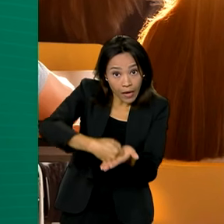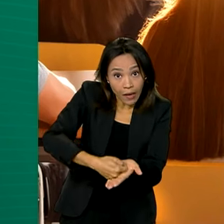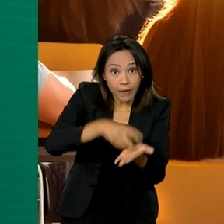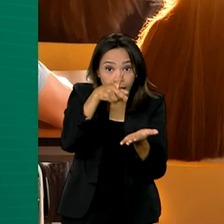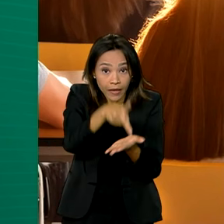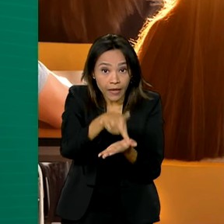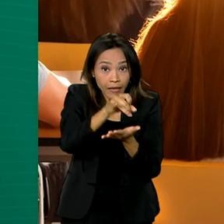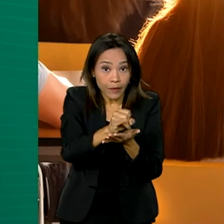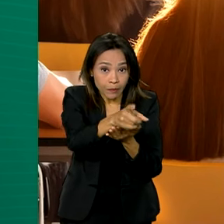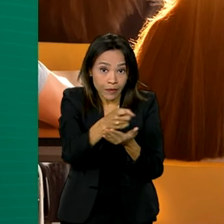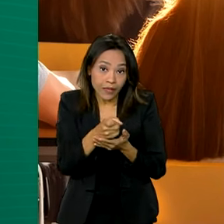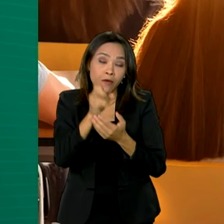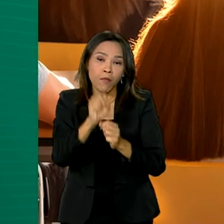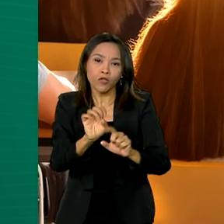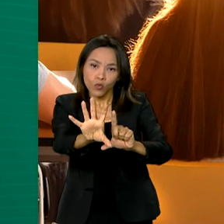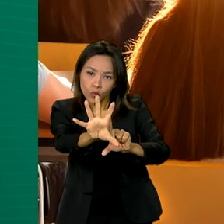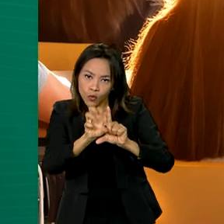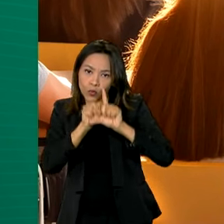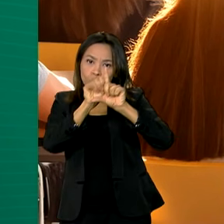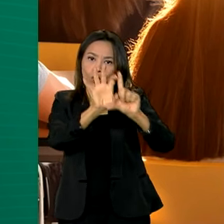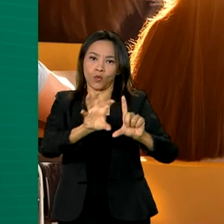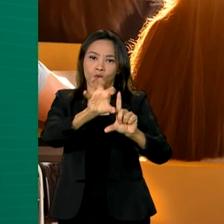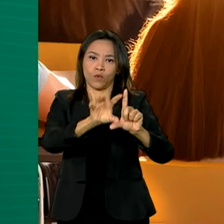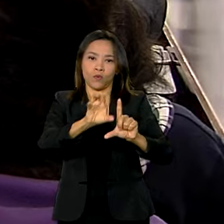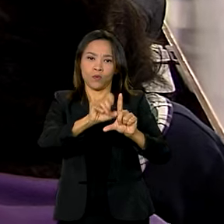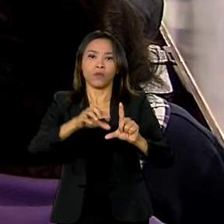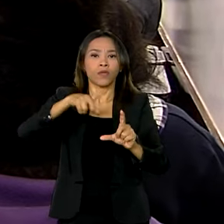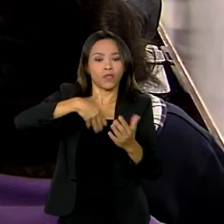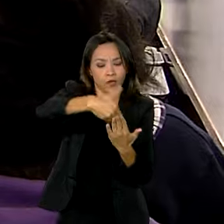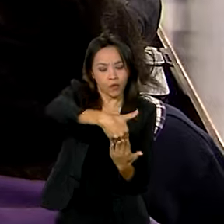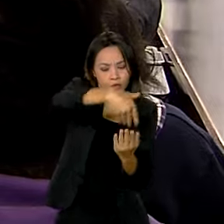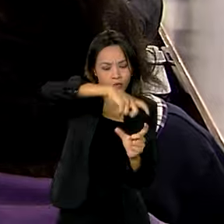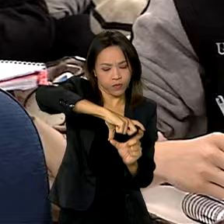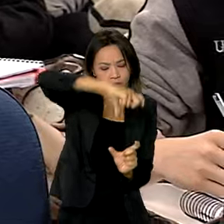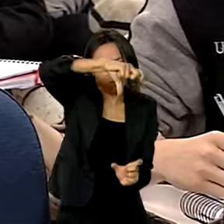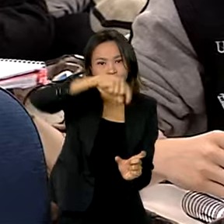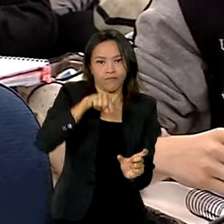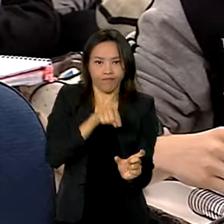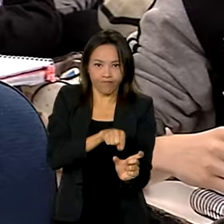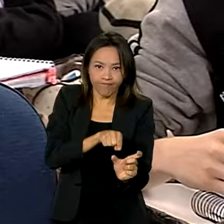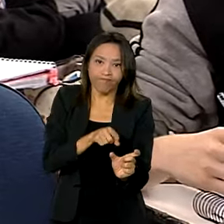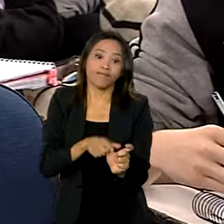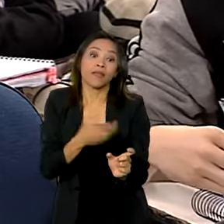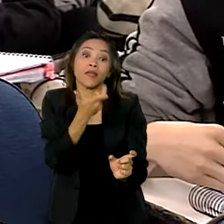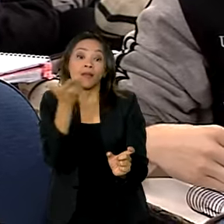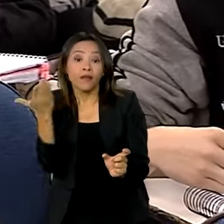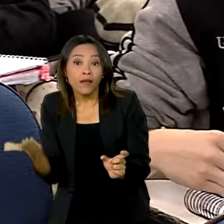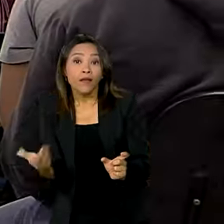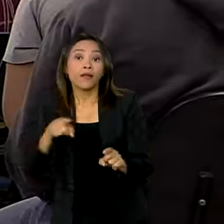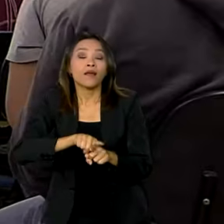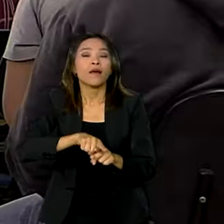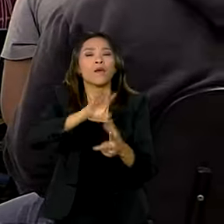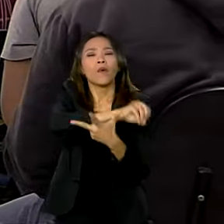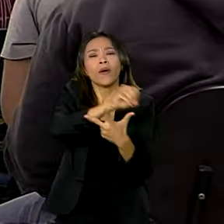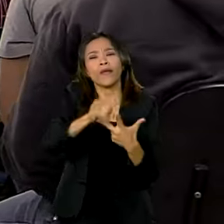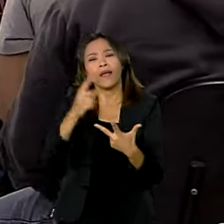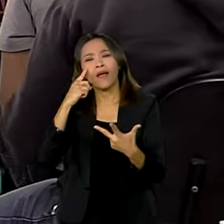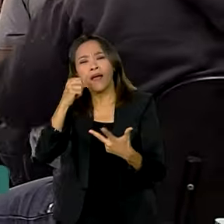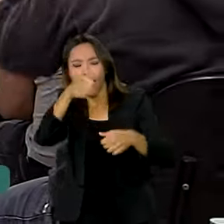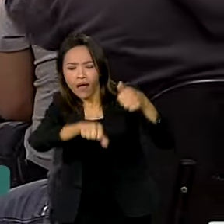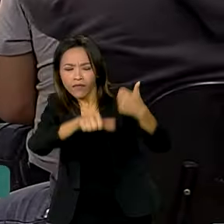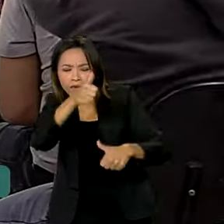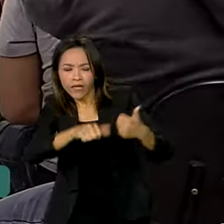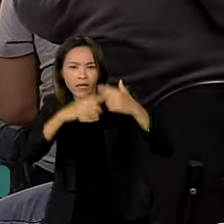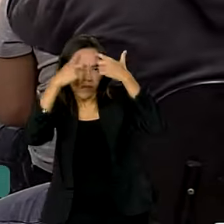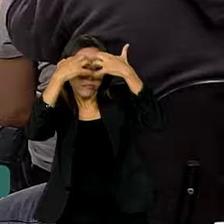acessar o QR Code que consta no boleto. O Exame Nacional do Ensino Médio avalia o desempenho